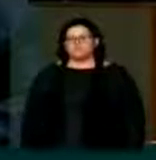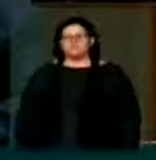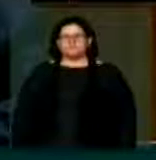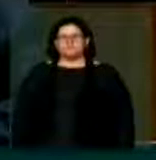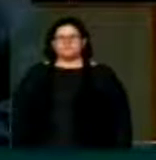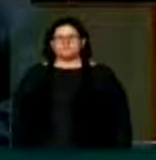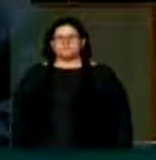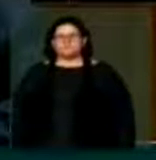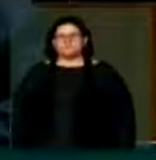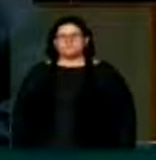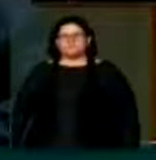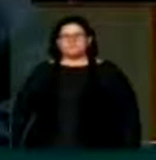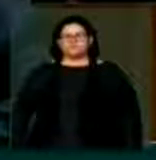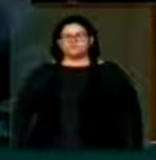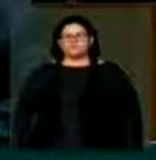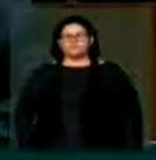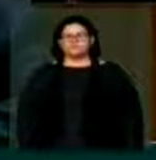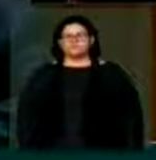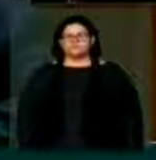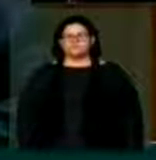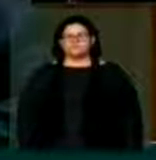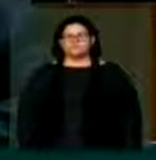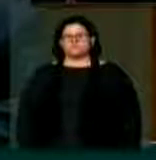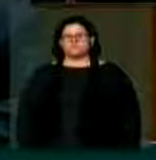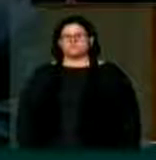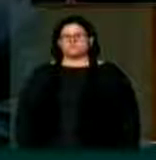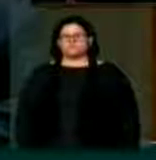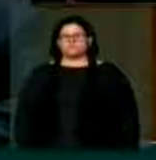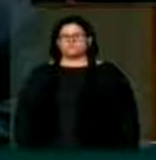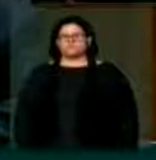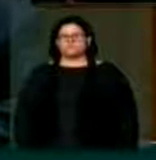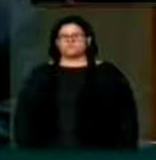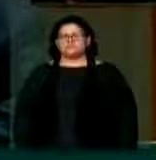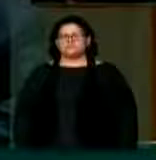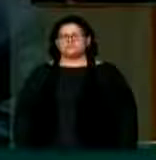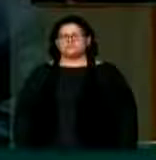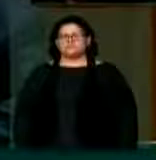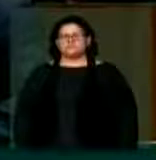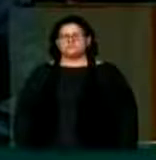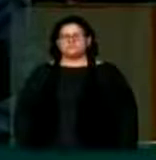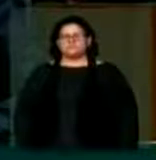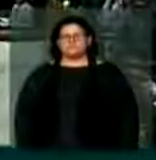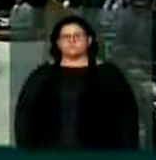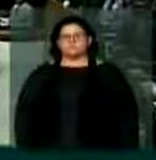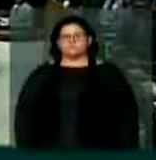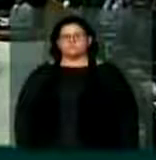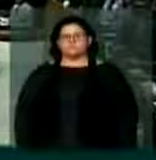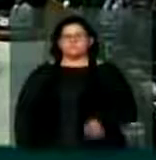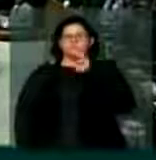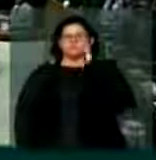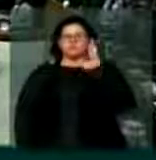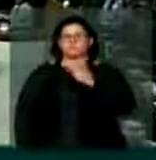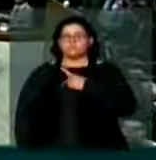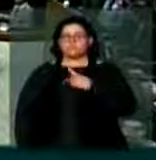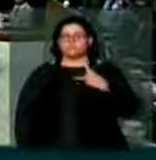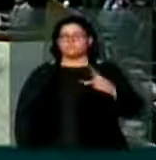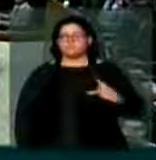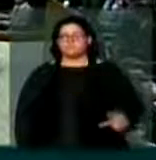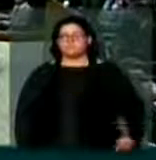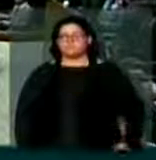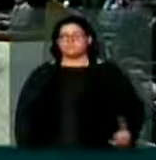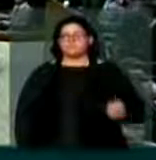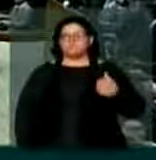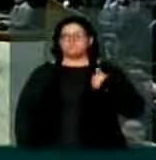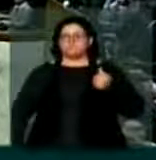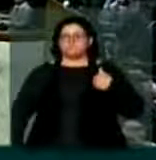...de suplente da mesa diretora da Câmara dos Deputados. Senhor Presidente, senhores e senhores deputados,